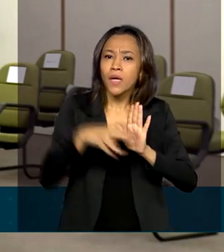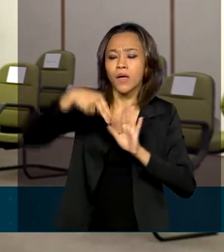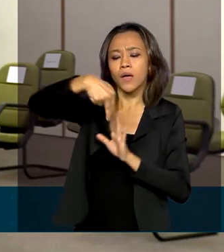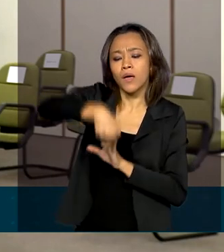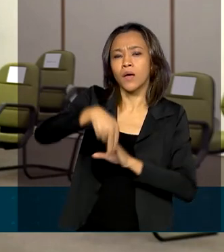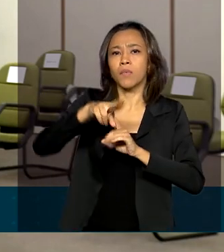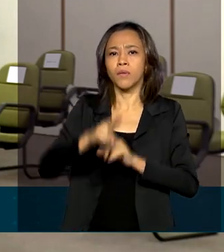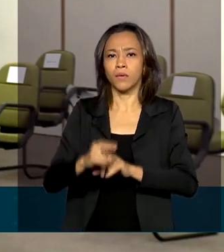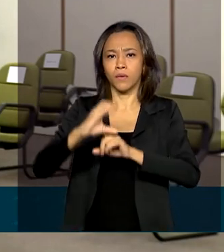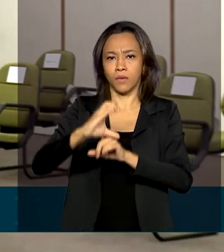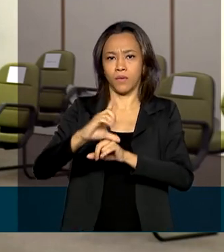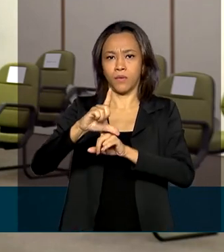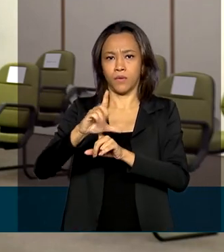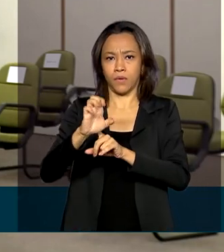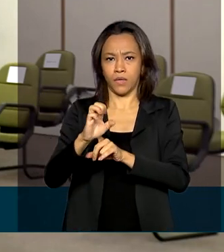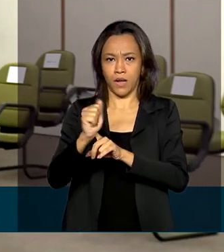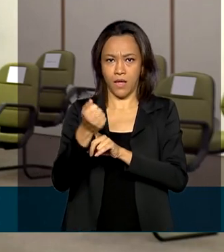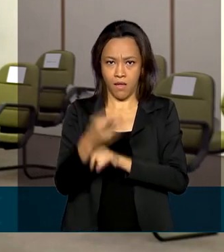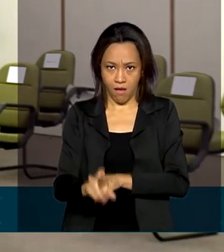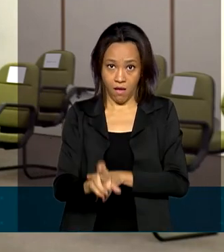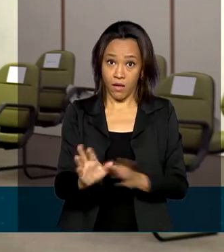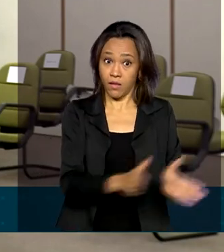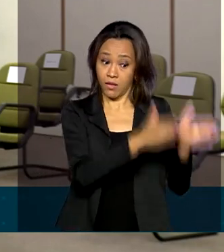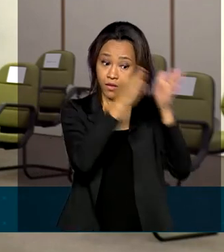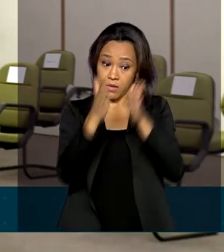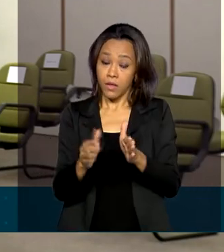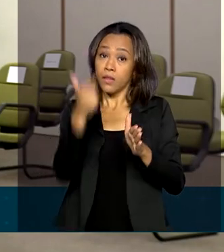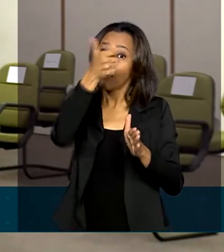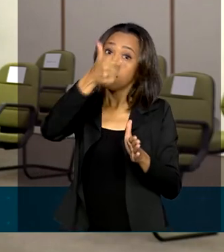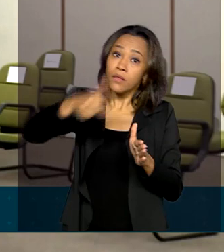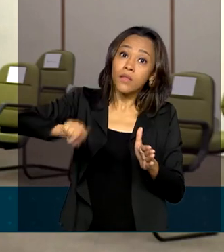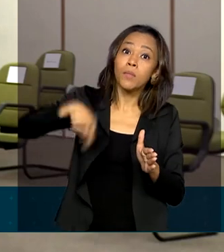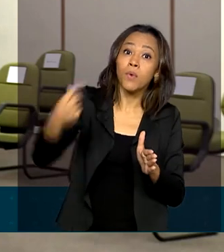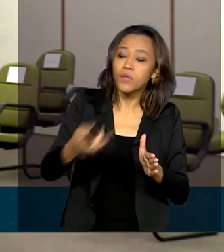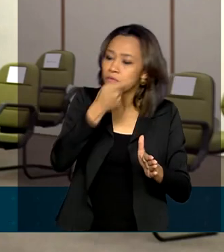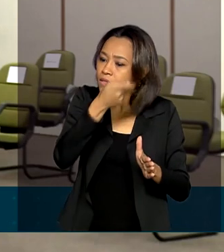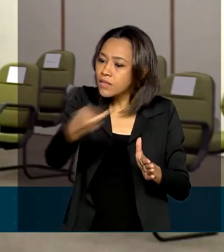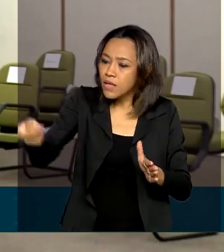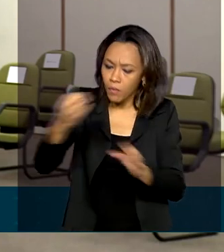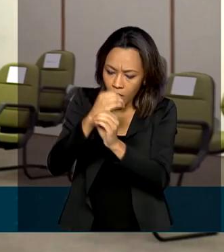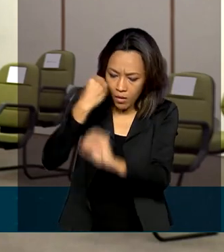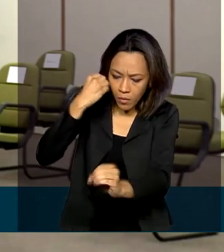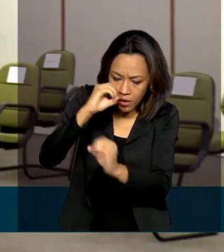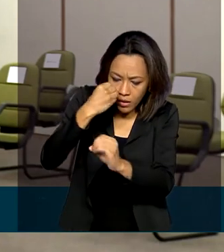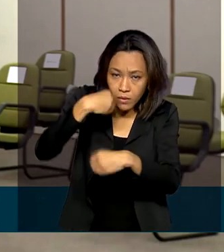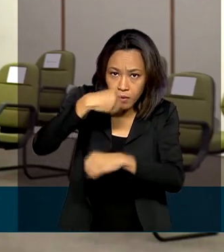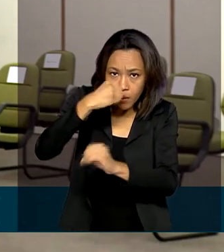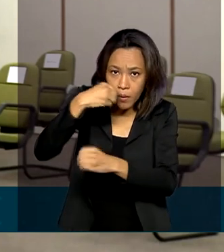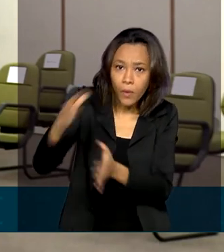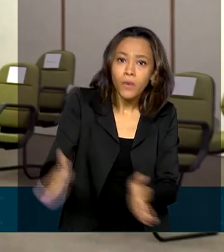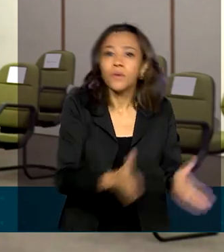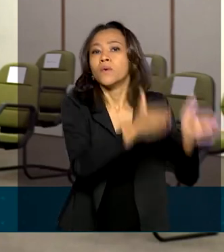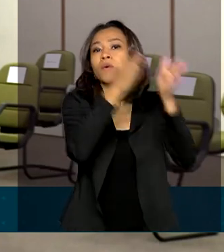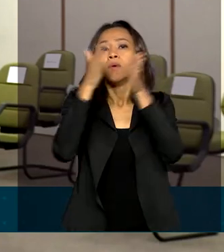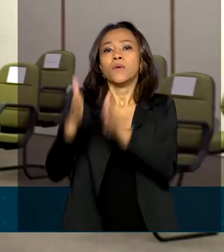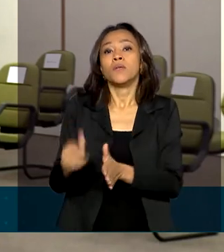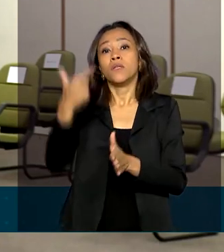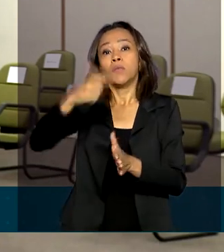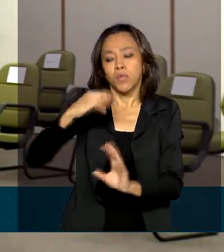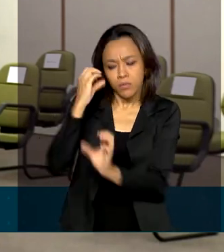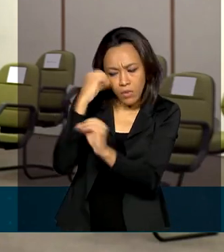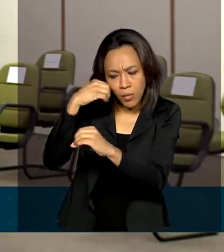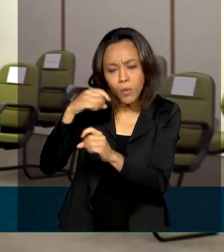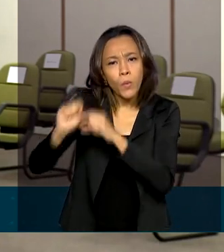o presidente visitará o Laboratório de Enriquecimento Isotópico e, na sequência, visitará o Laboratório de Geração de